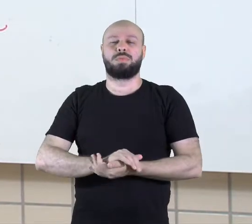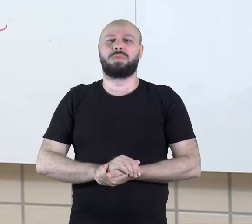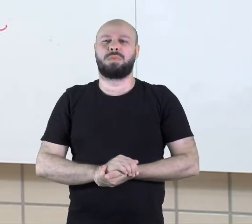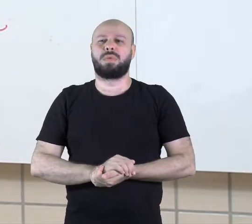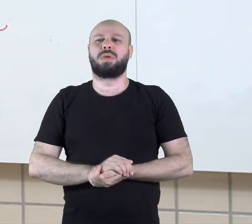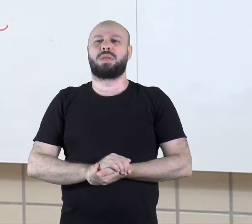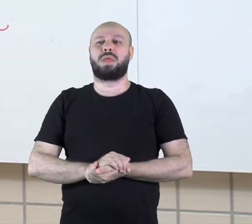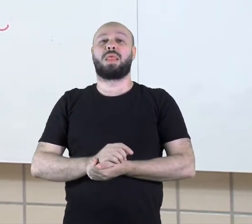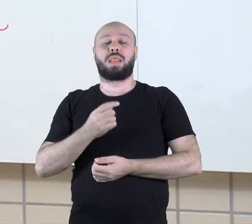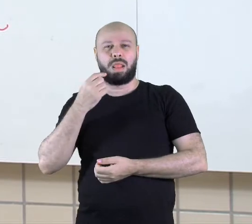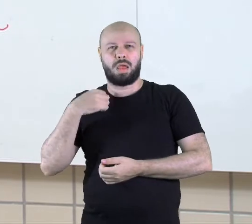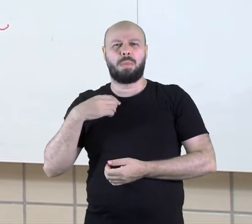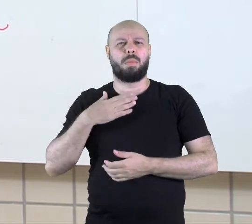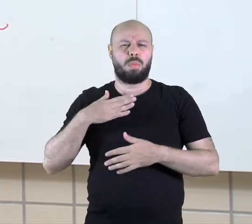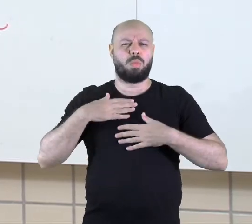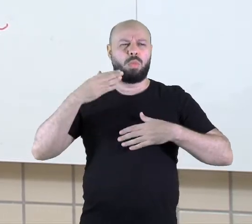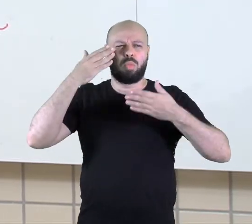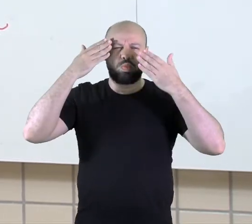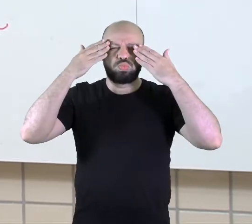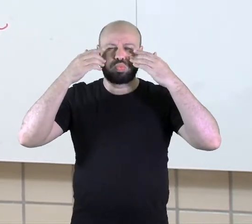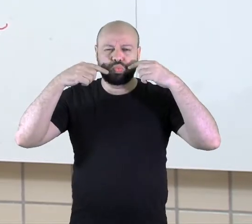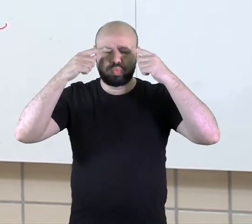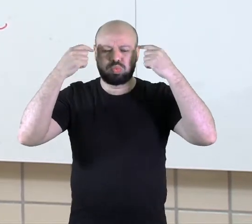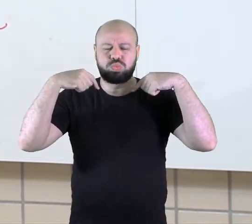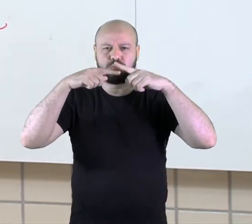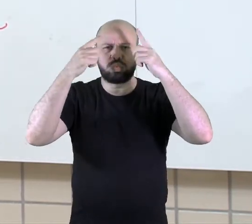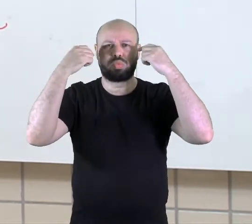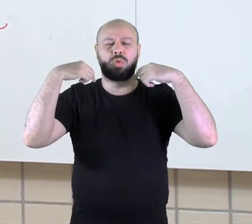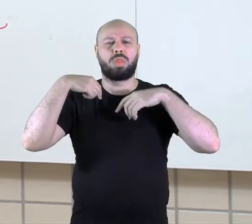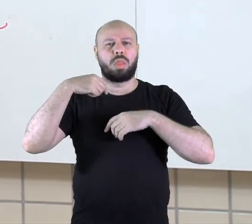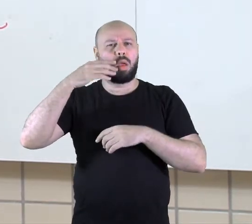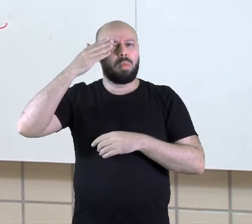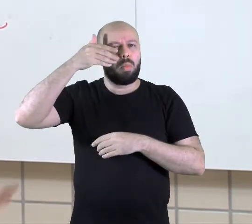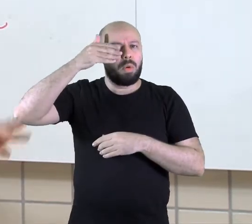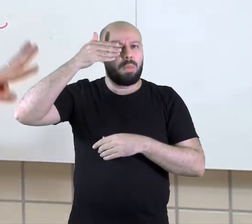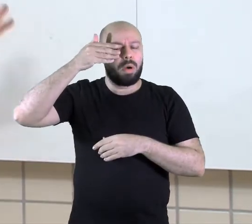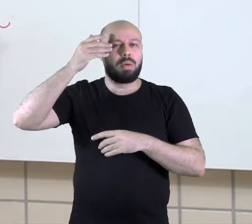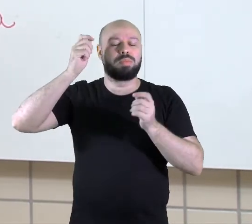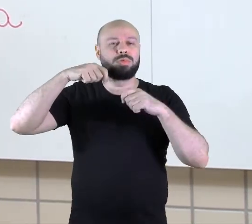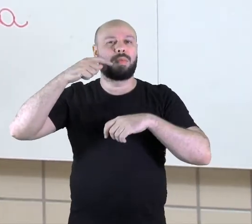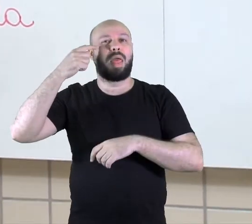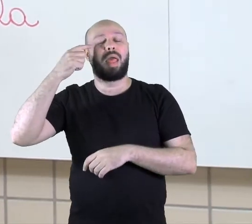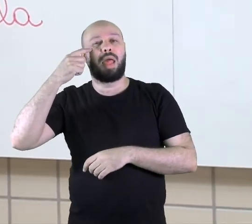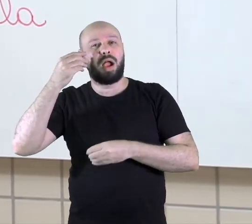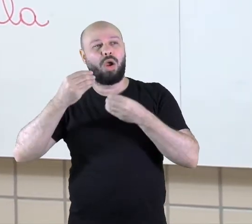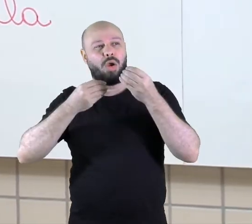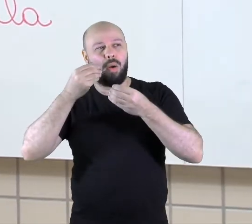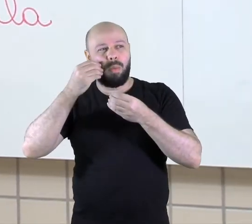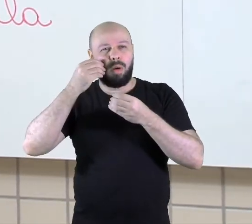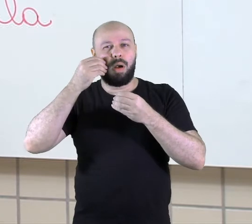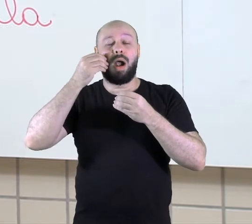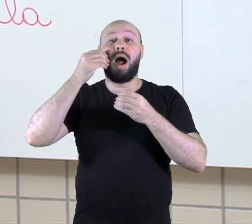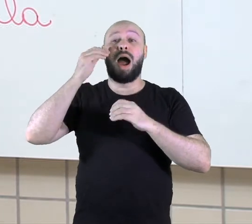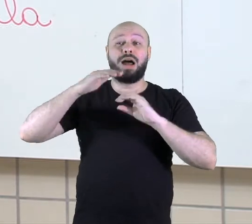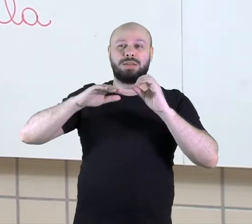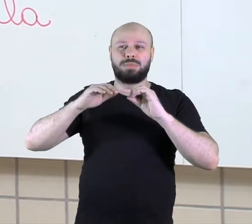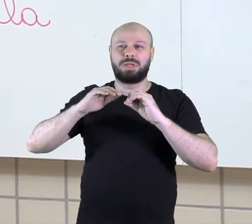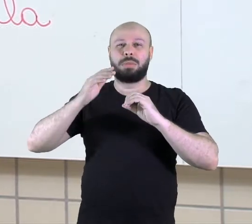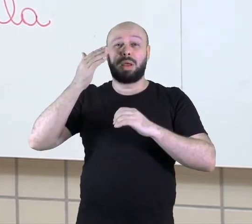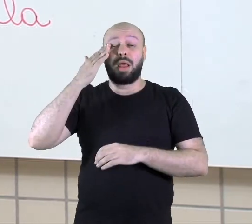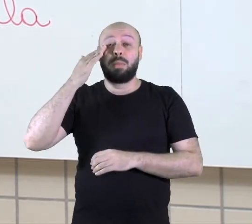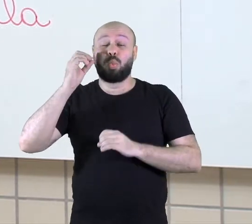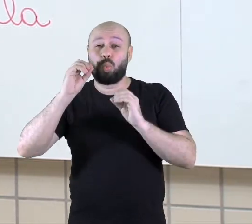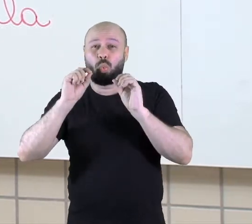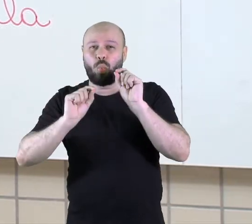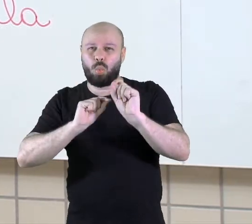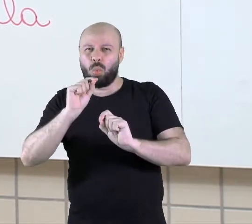tecido do meu rosto, da minha face. E ela é coberta para distribuir, sabe o